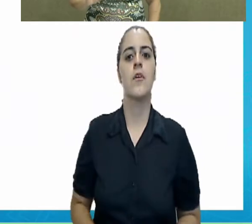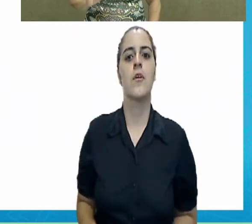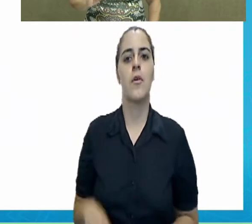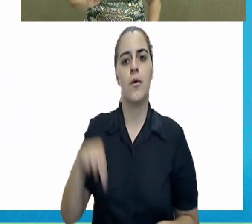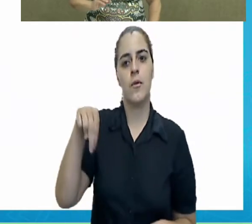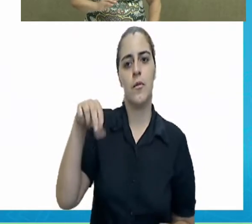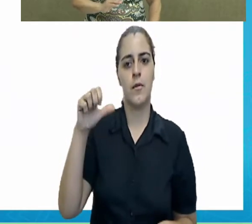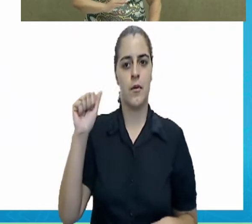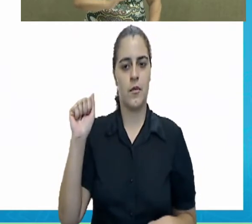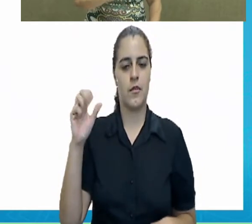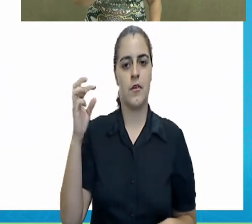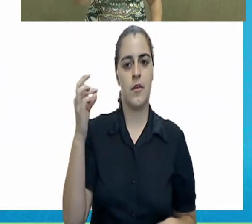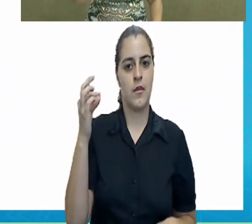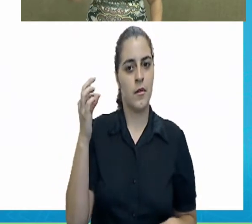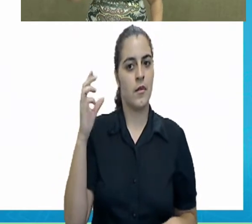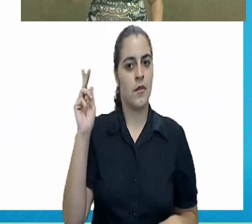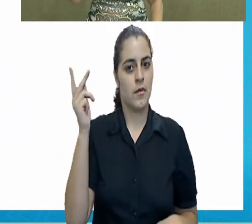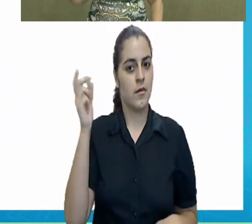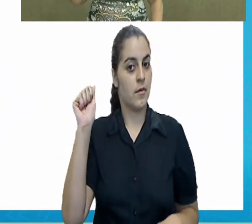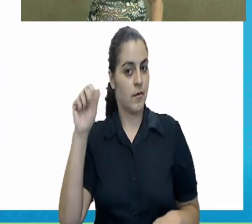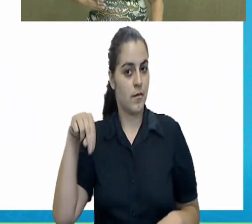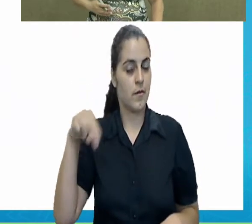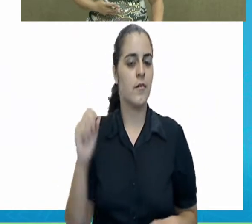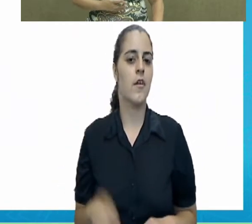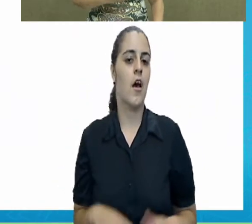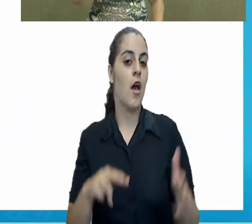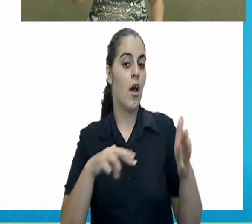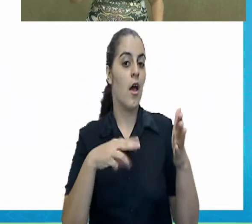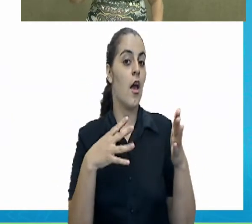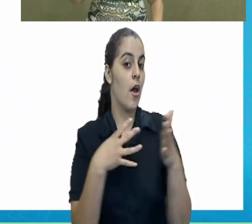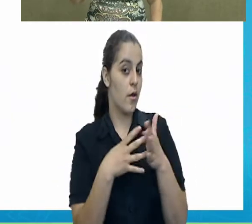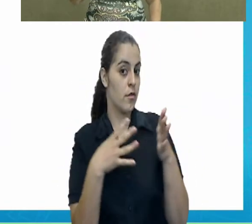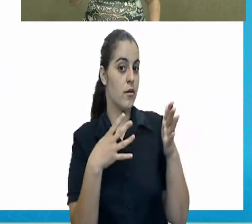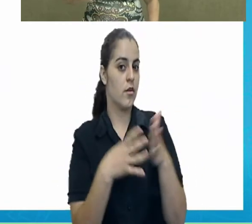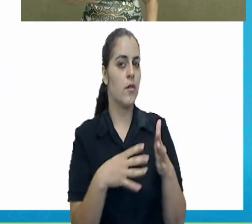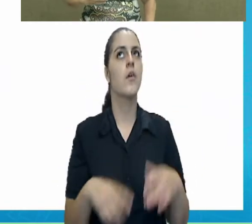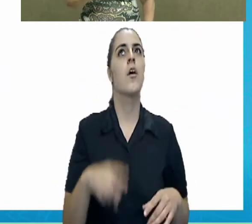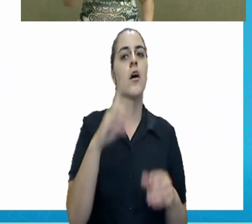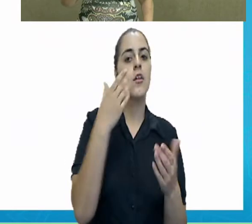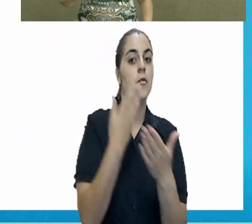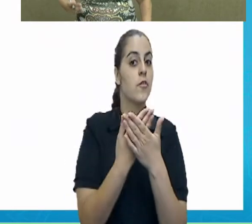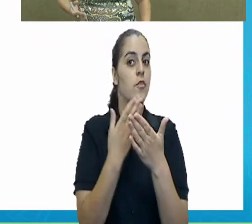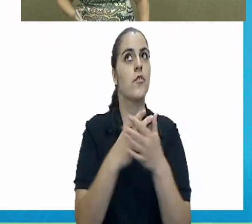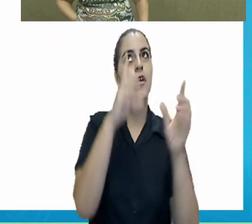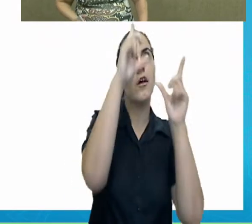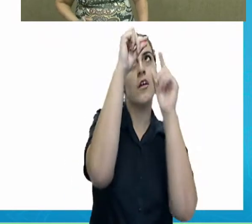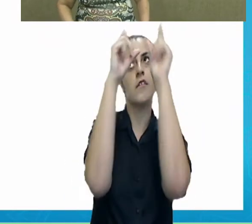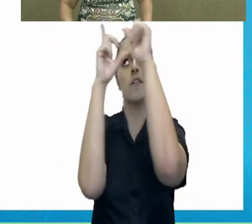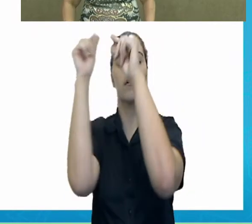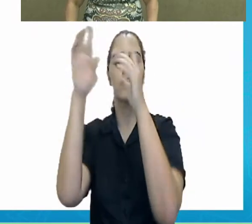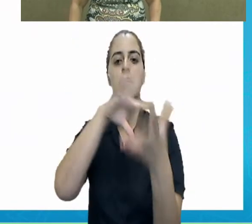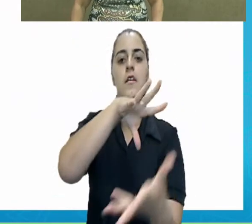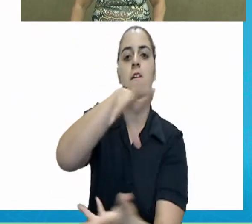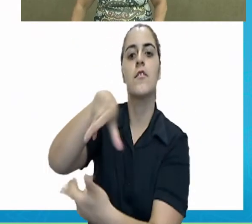ele é o que? Um apreciador da astronomia, do universo.